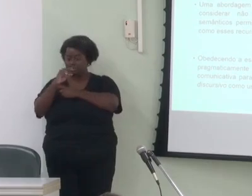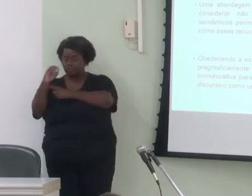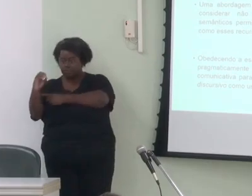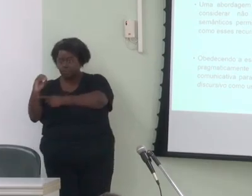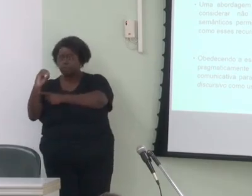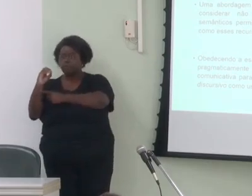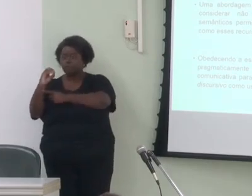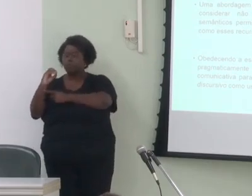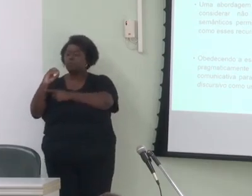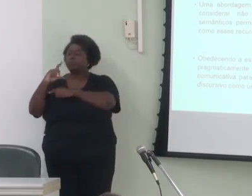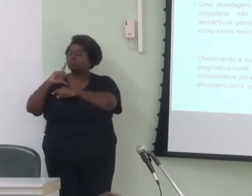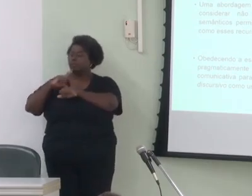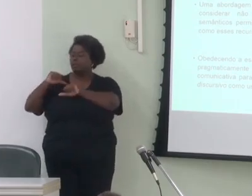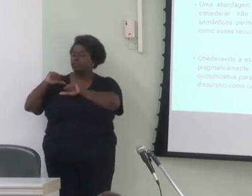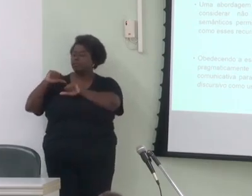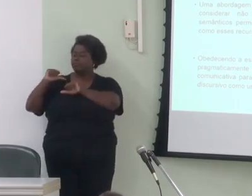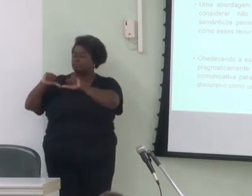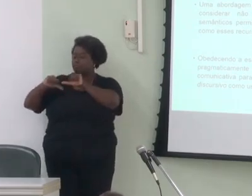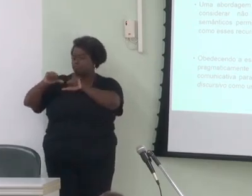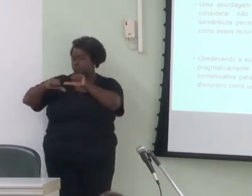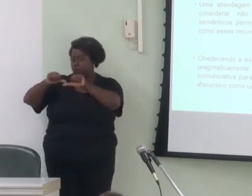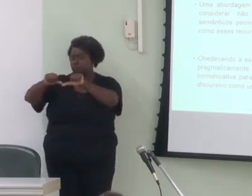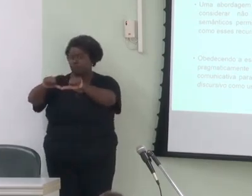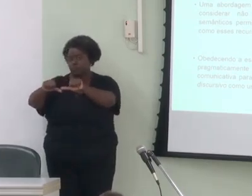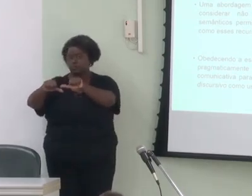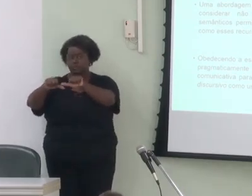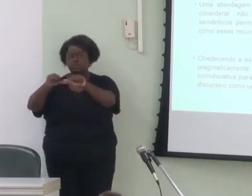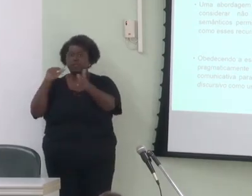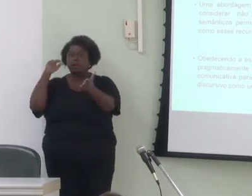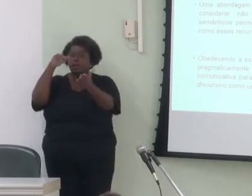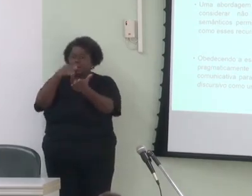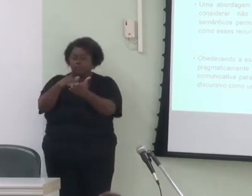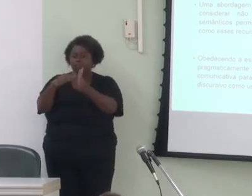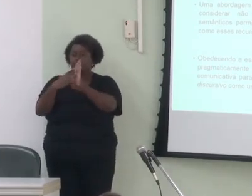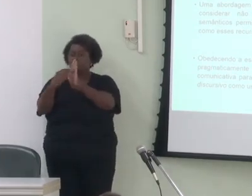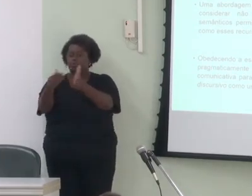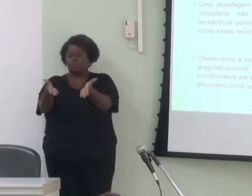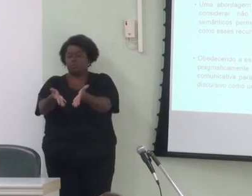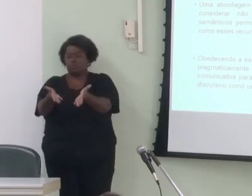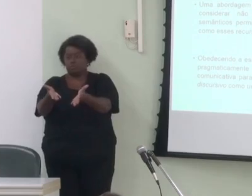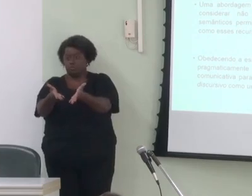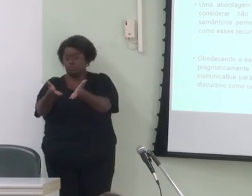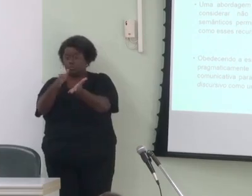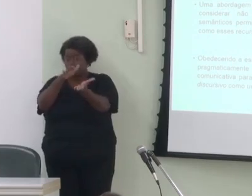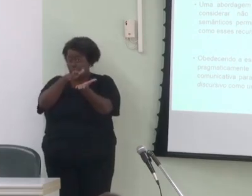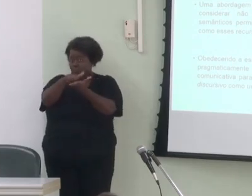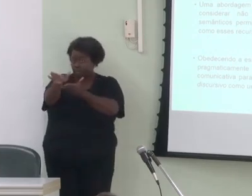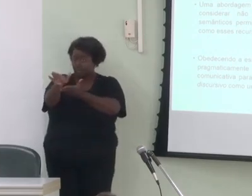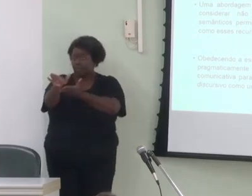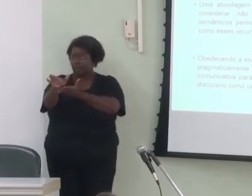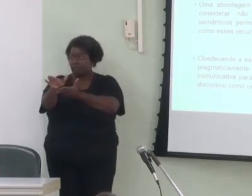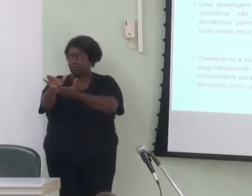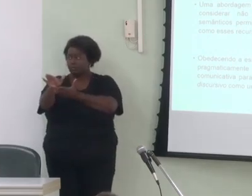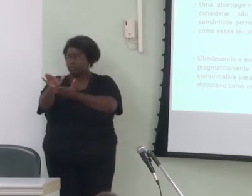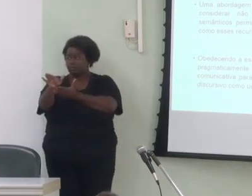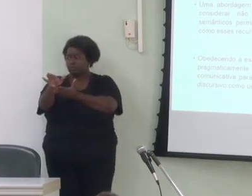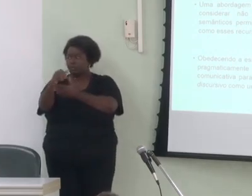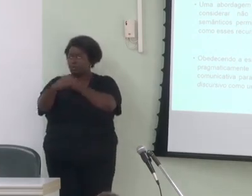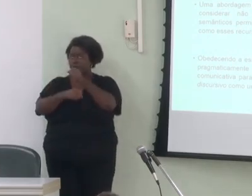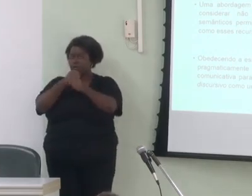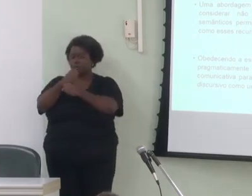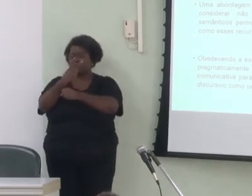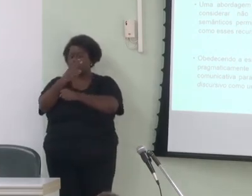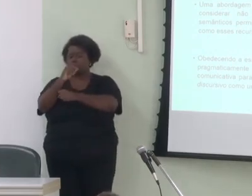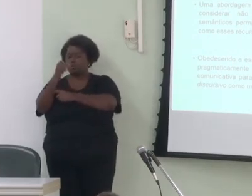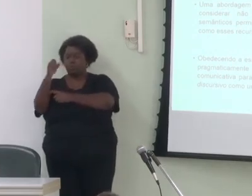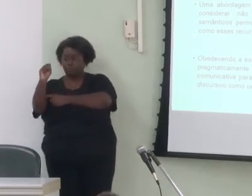ela sofreu sucessivas reformulações até chegar ao modelo atual, que foi publicado em 2008